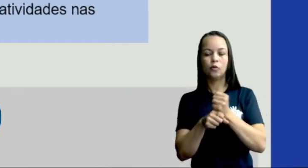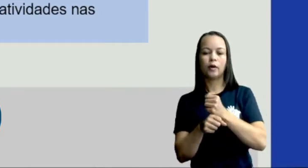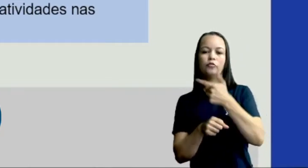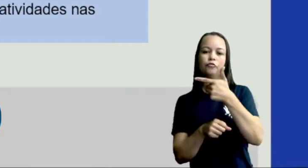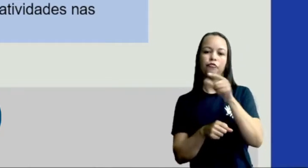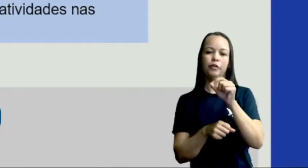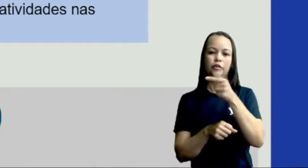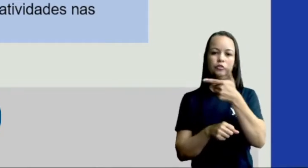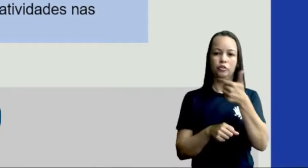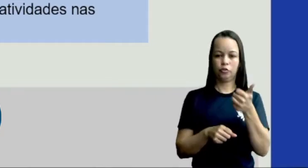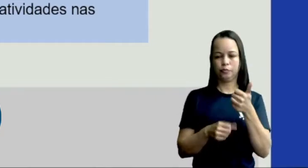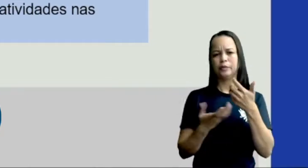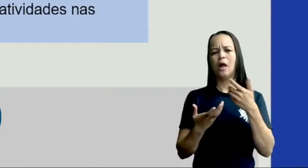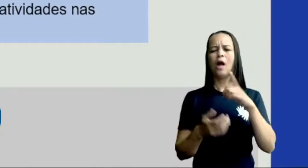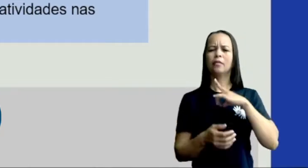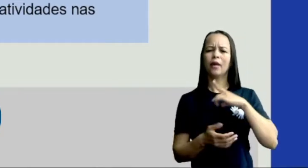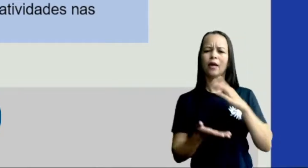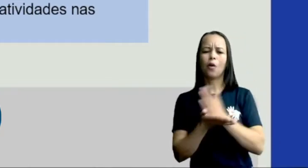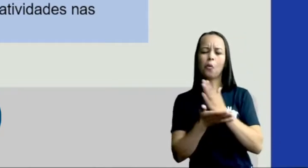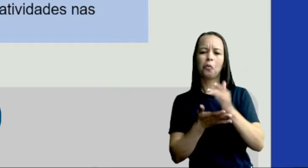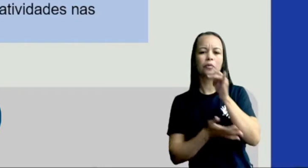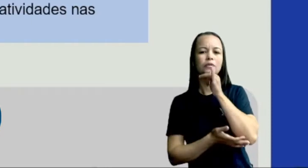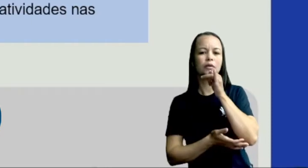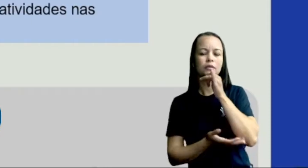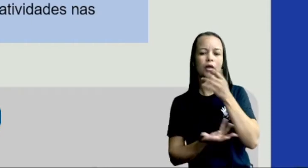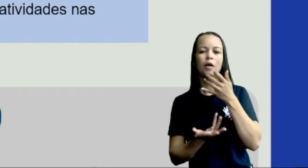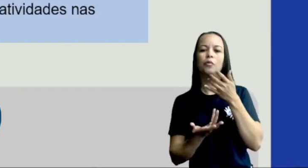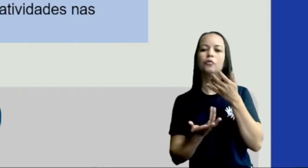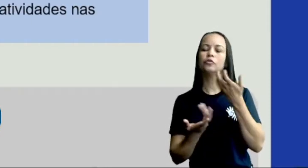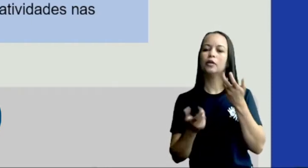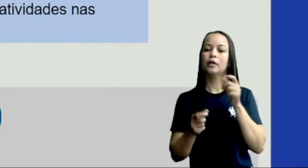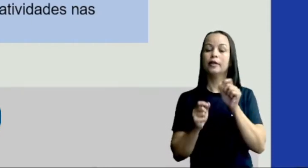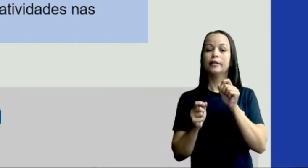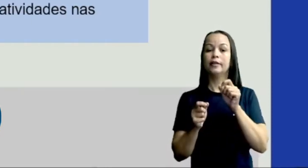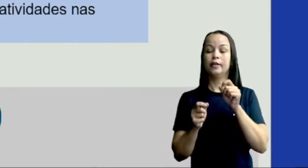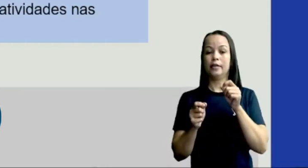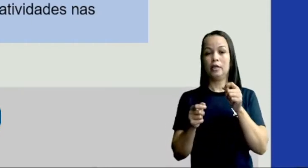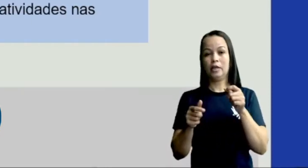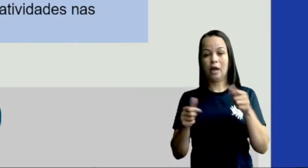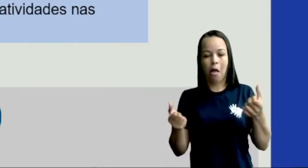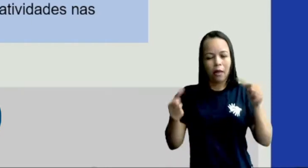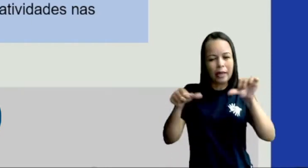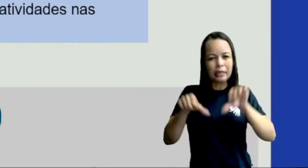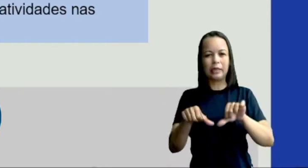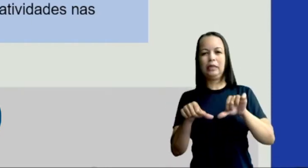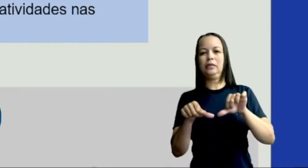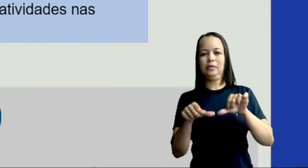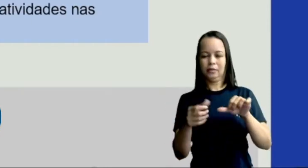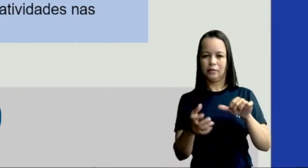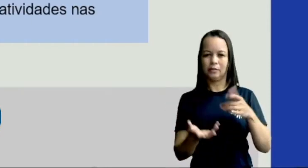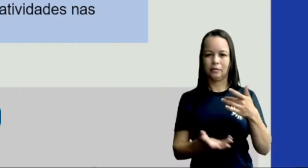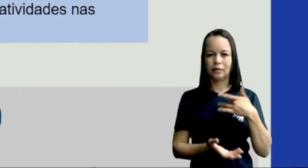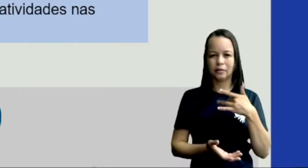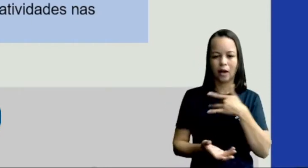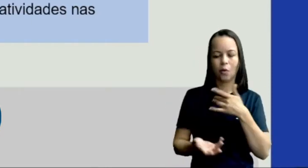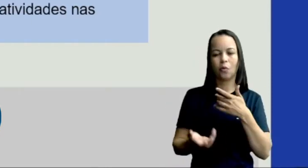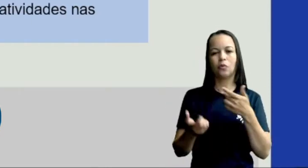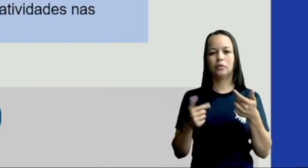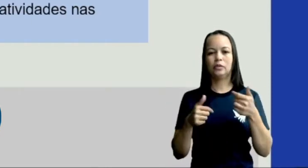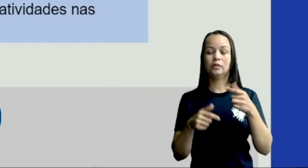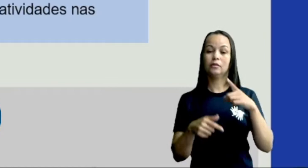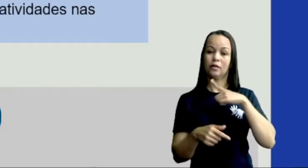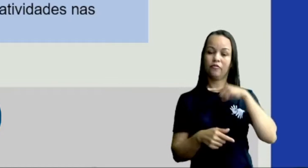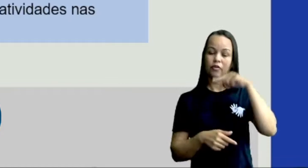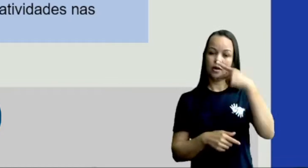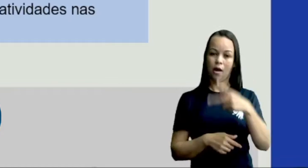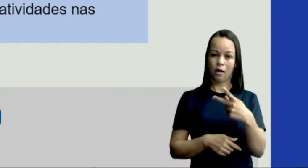alguns exemplos que causaram, a crise sanitária causou aqui na cidade de